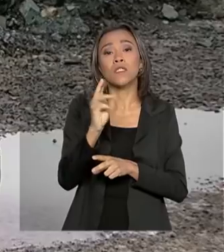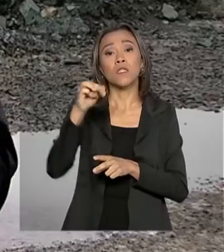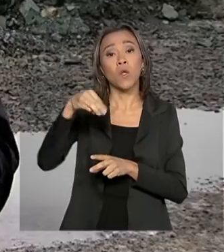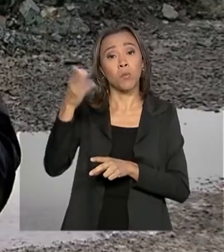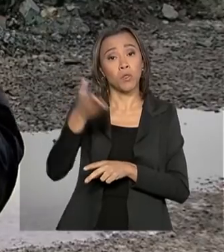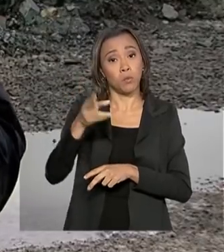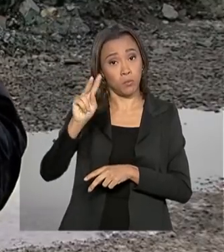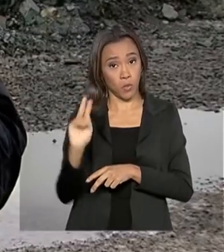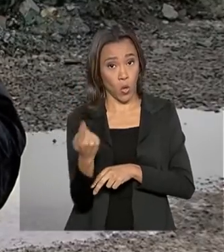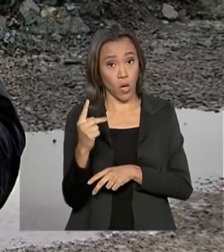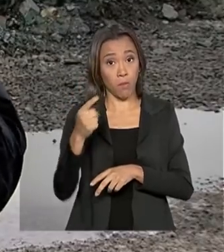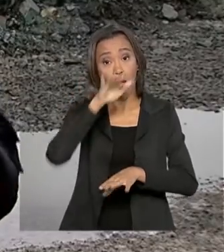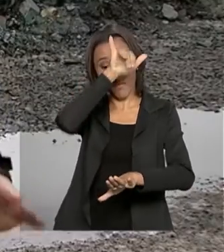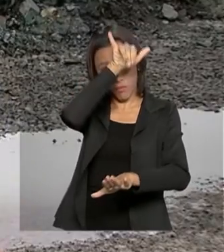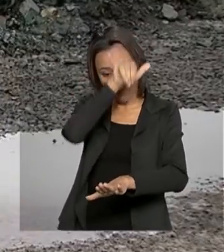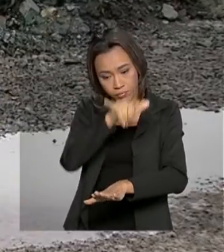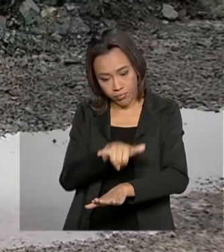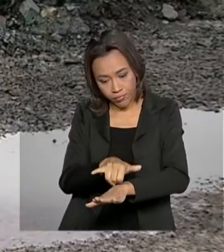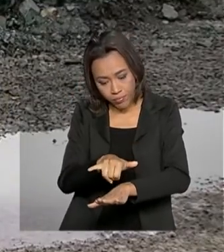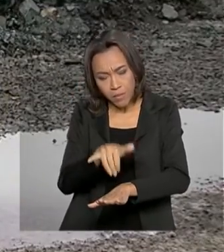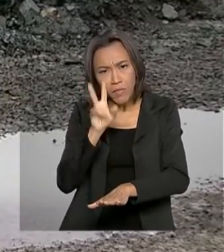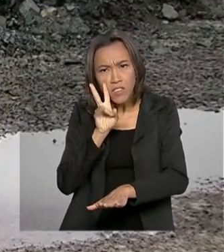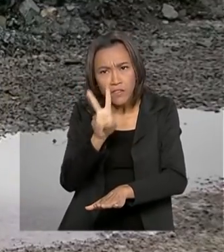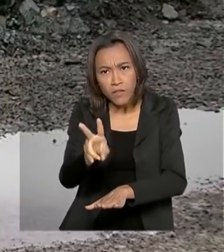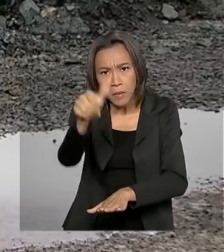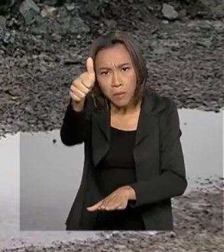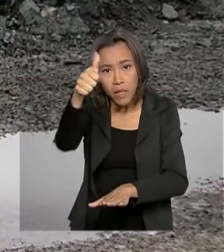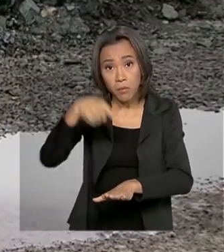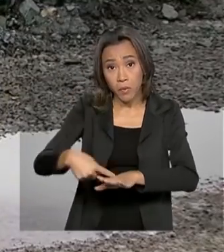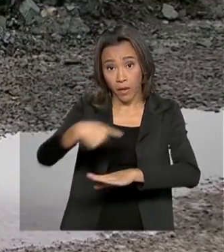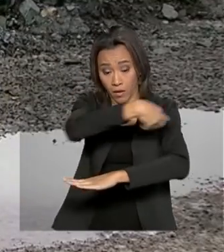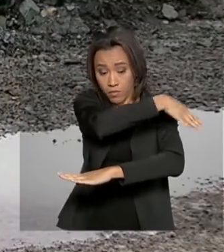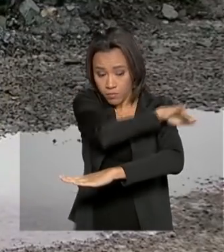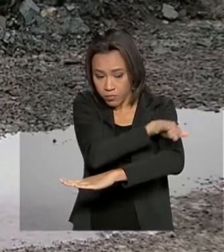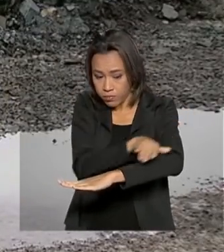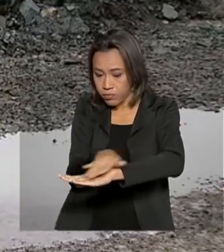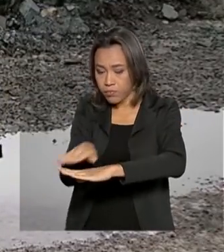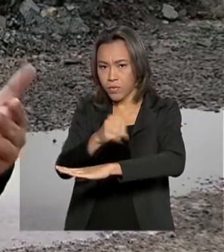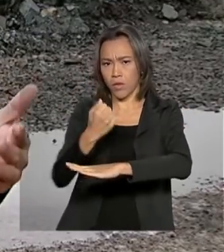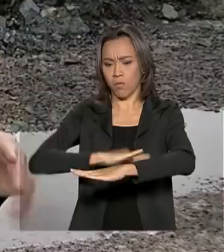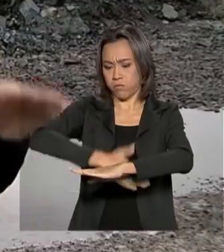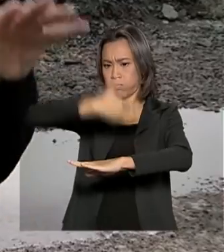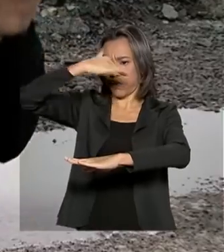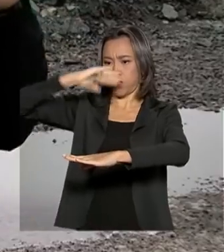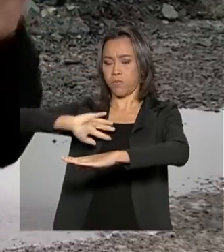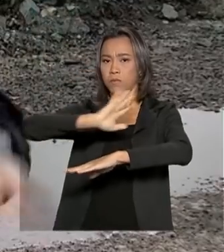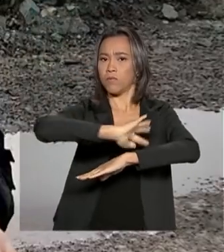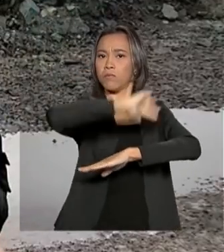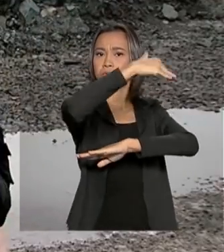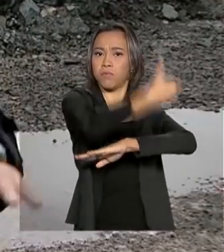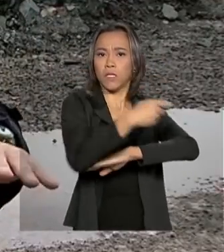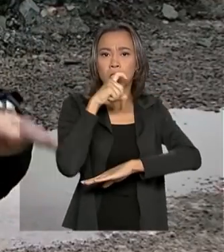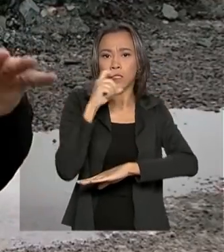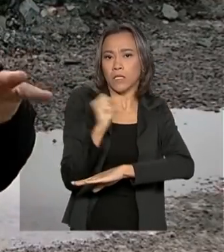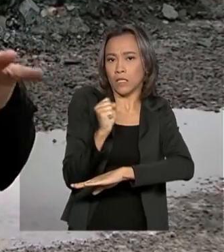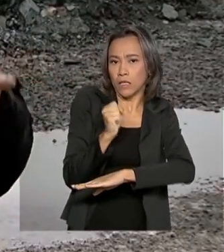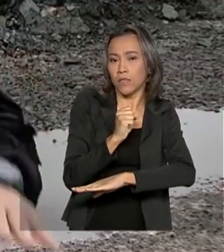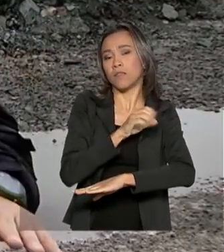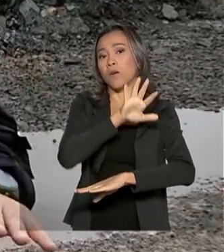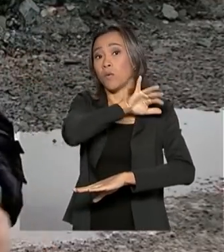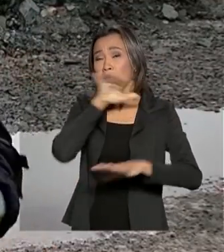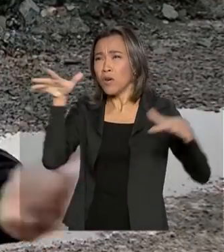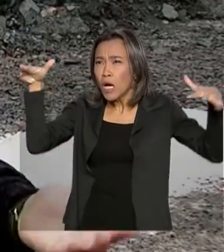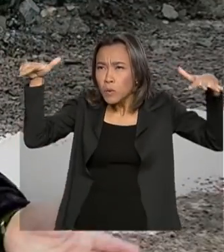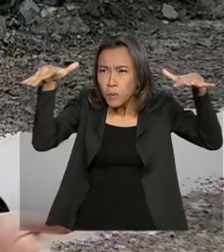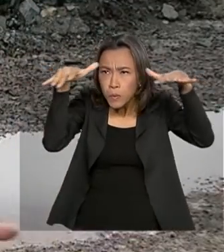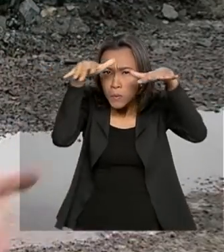de freio é necessária uma visibilidade completa, já que essa pista fica no meio de duas geleiras. Portanto, quando o teto baixa, ou seja, as nuvens ficam